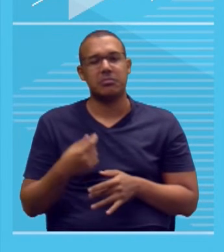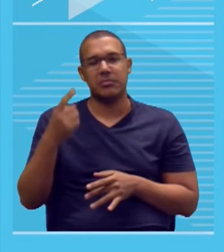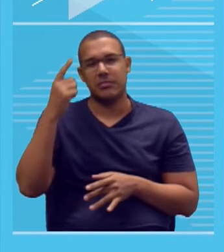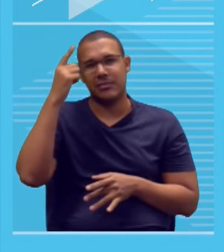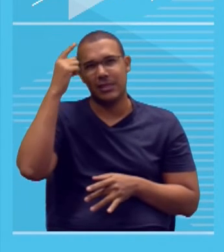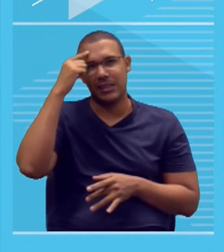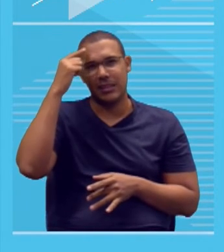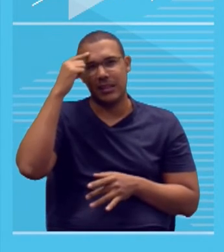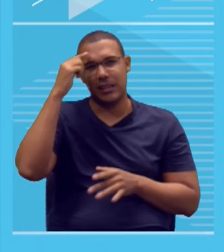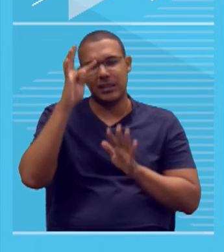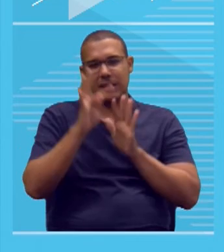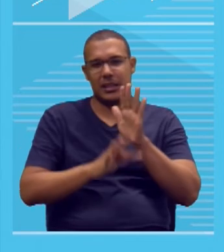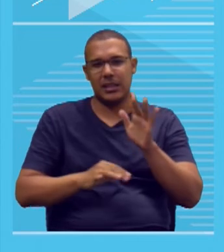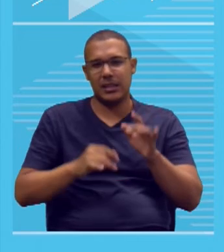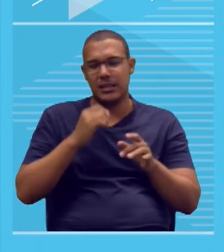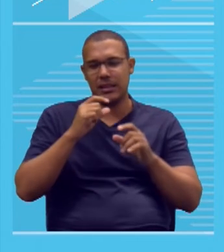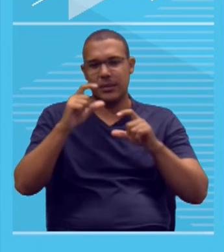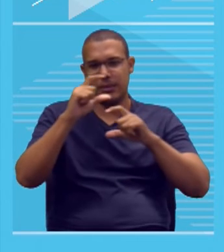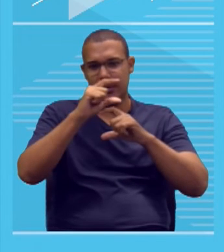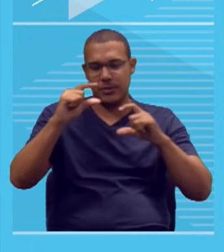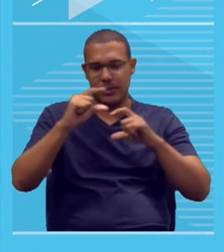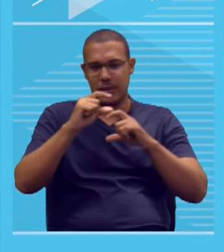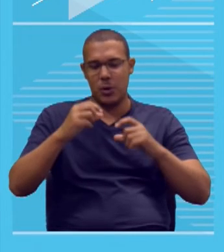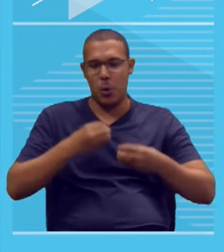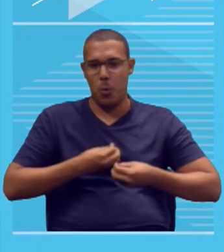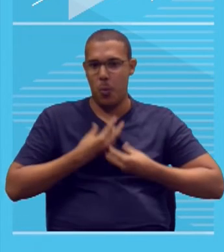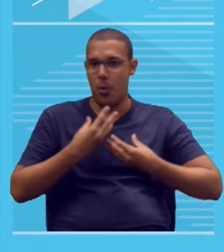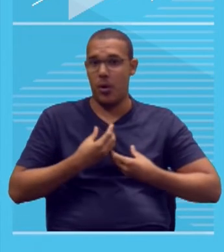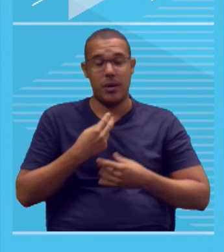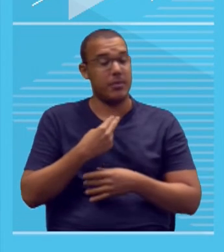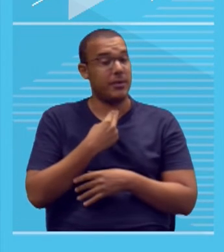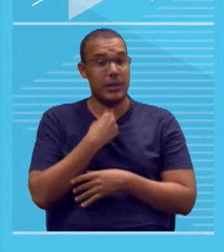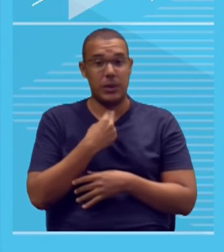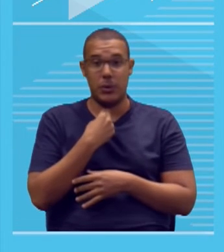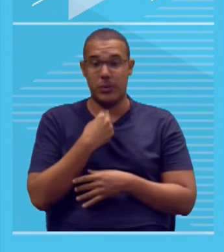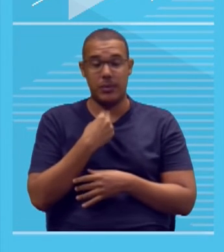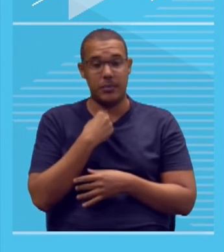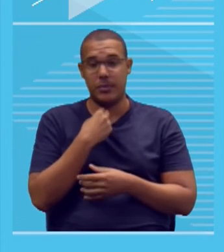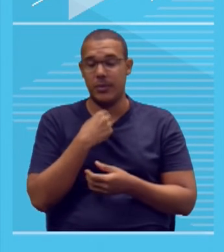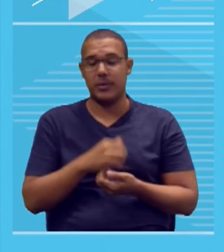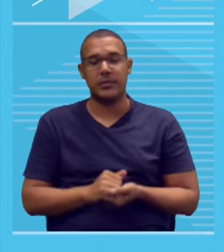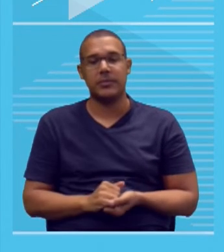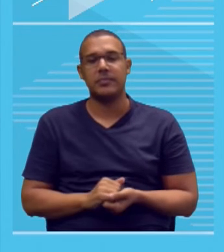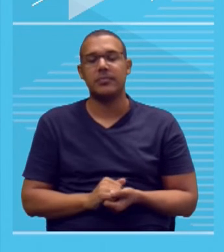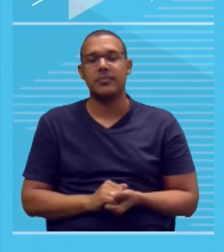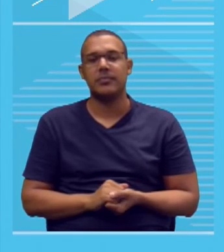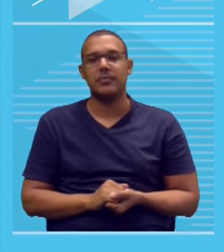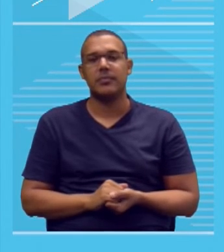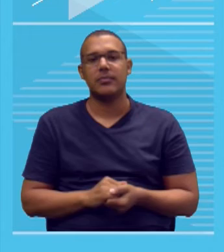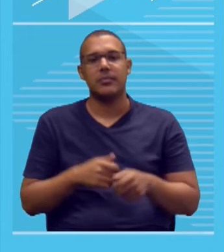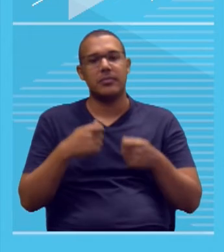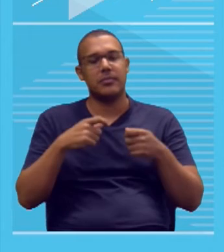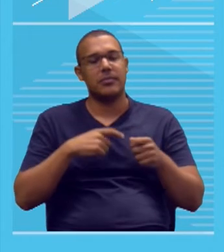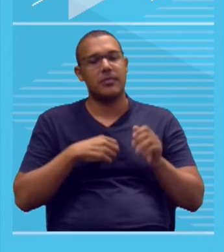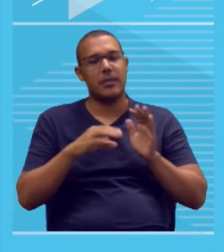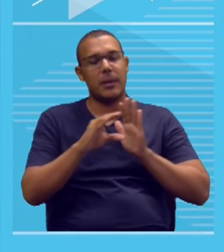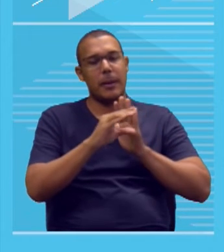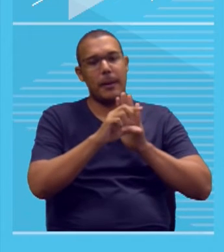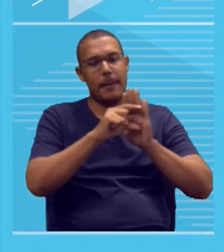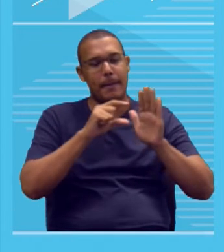um texto em formato de verso ou de poema concreto. Deus o livre, texto em prosa, parágrafos.